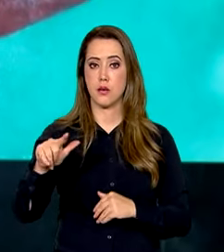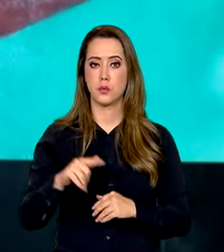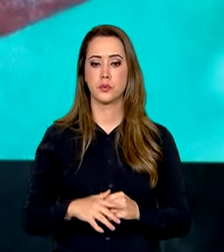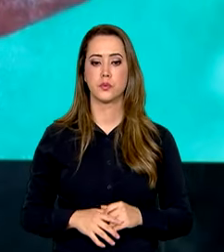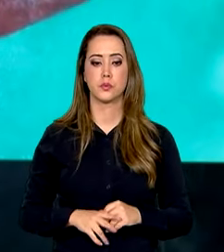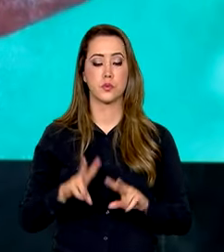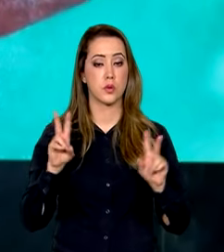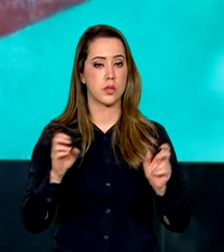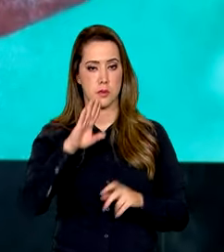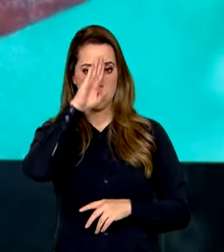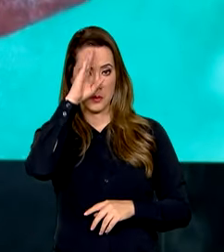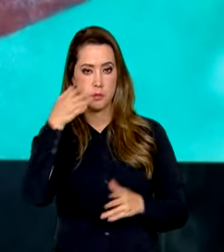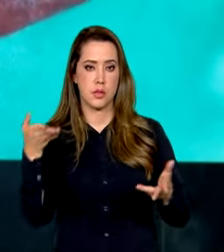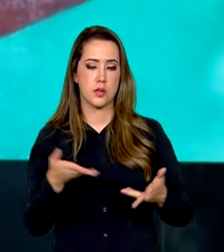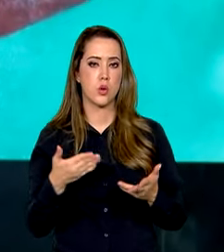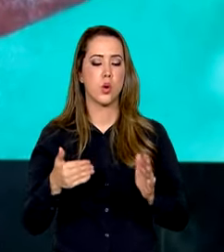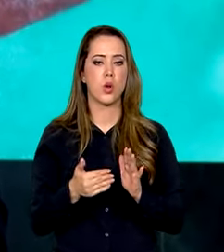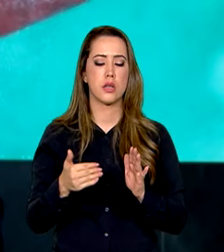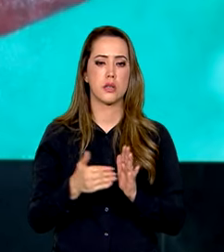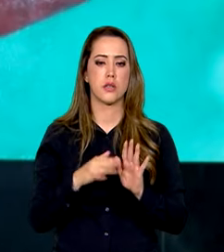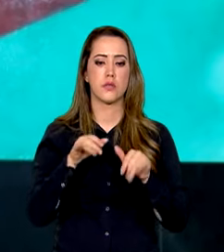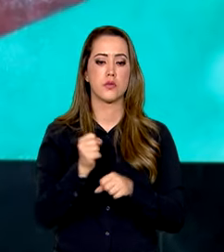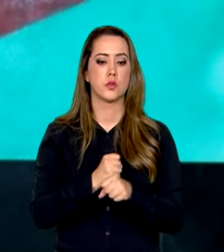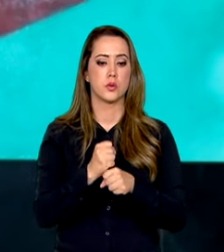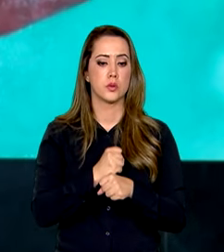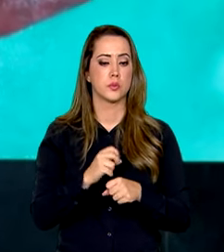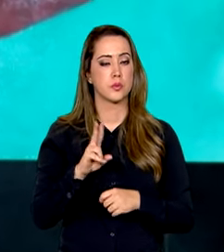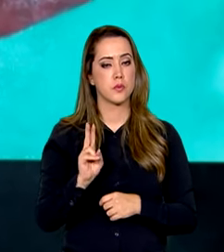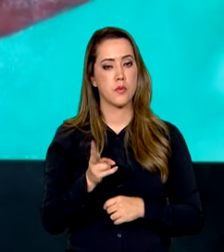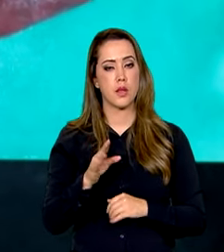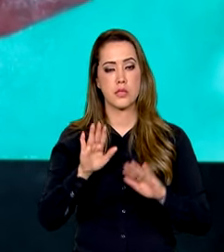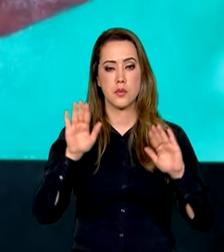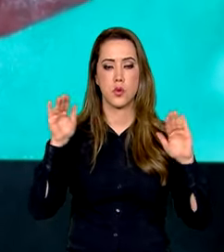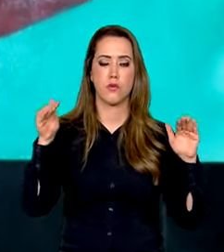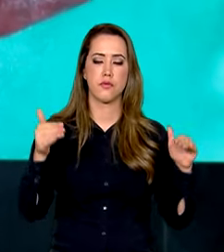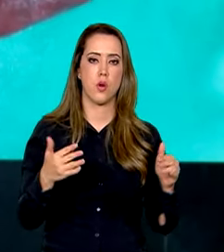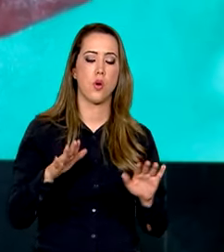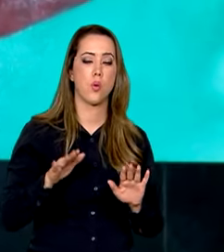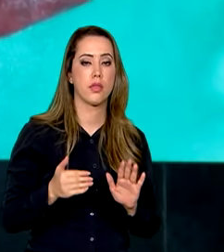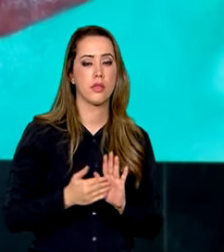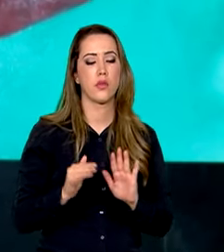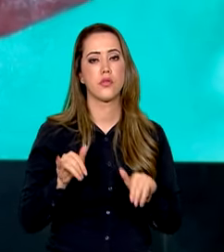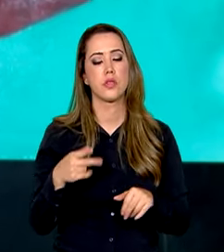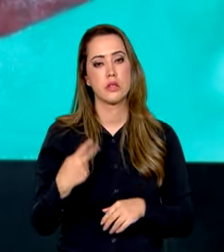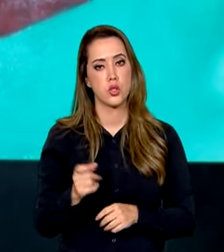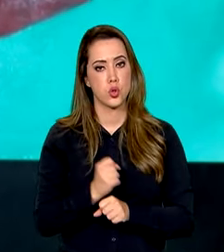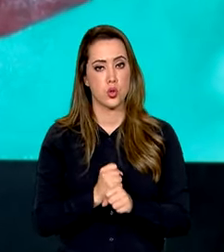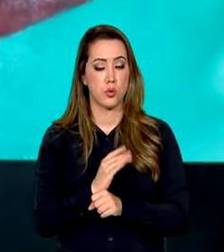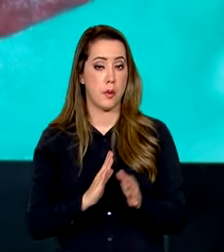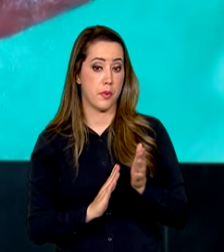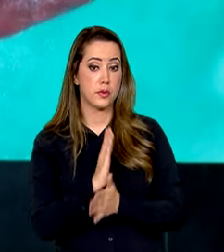As questões centrais até o final do ano, trazendo como centralidade até o final do ano a